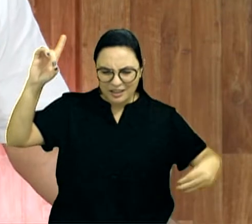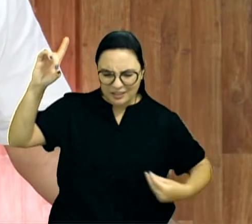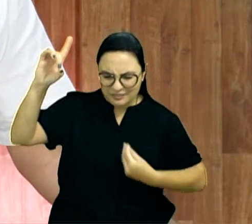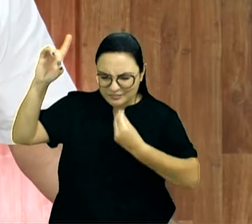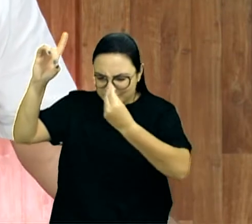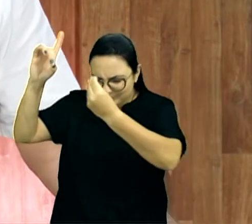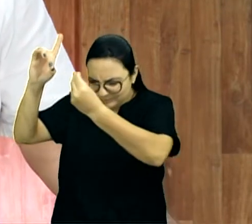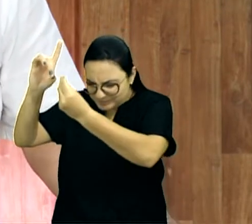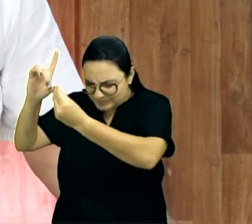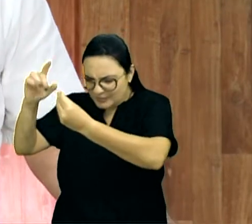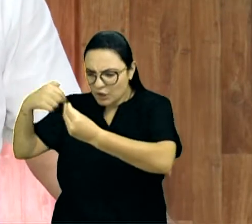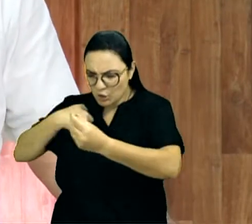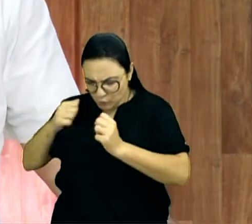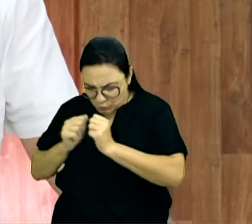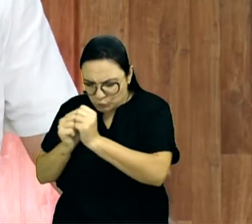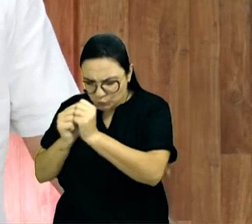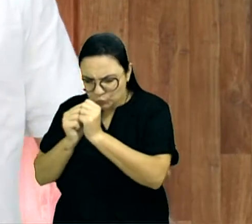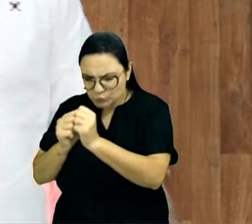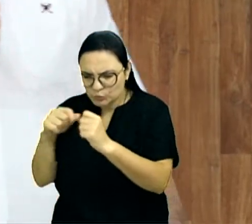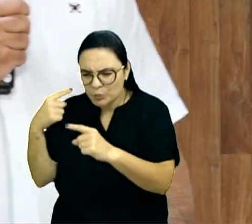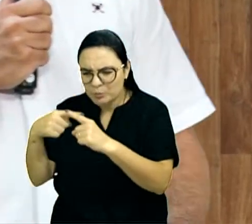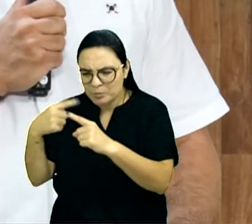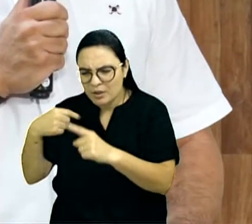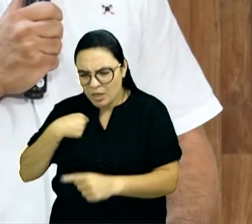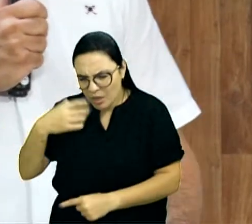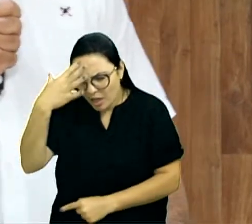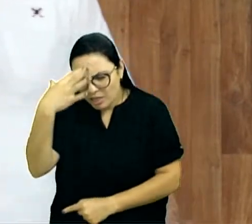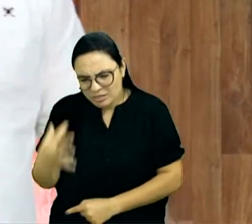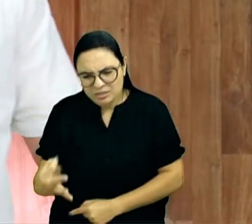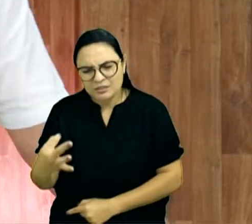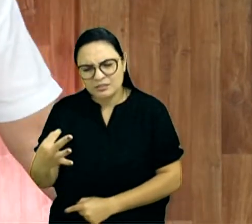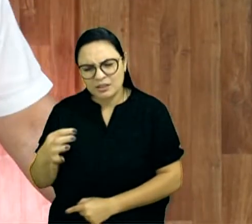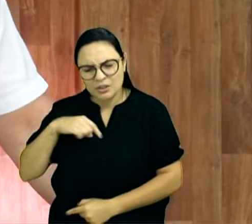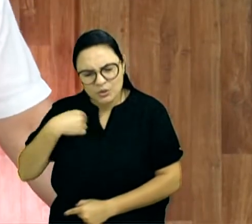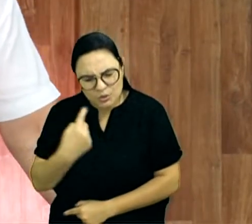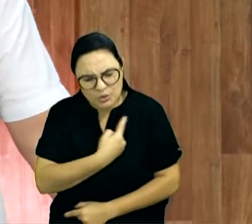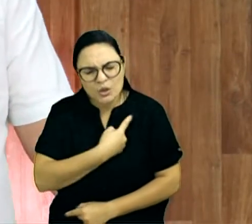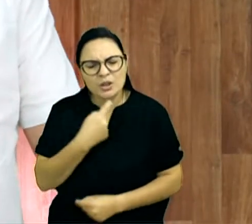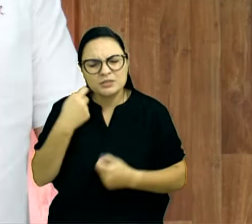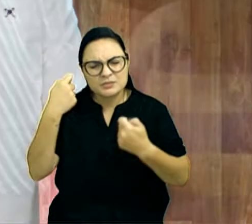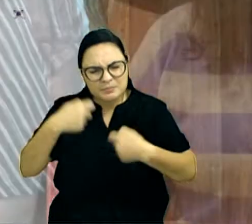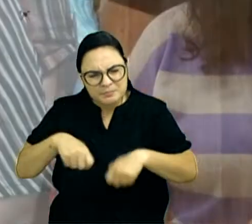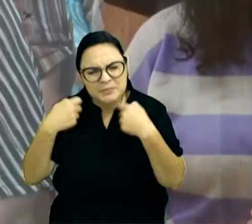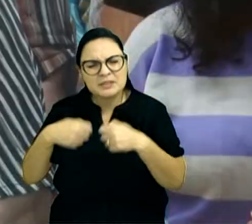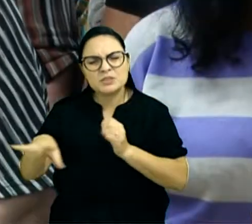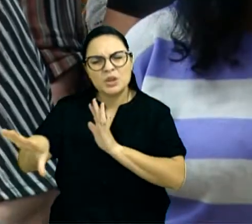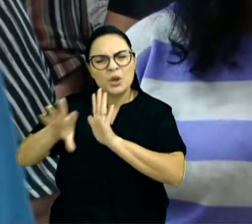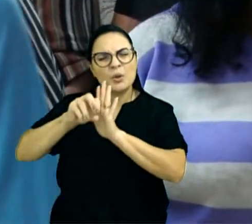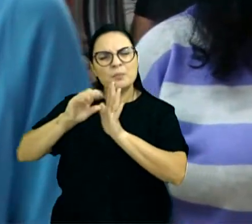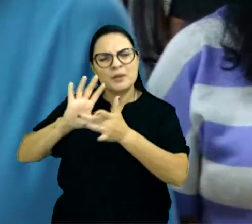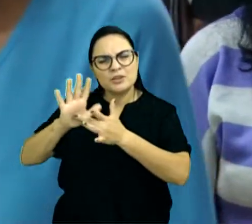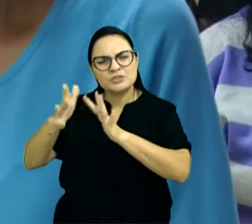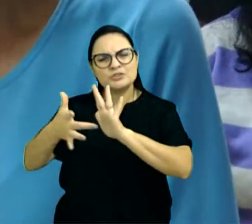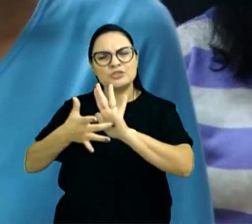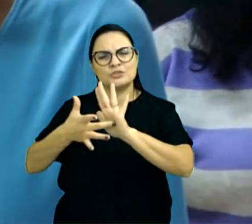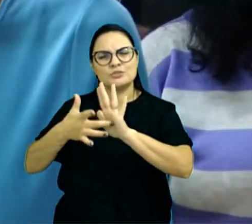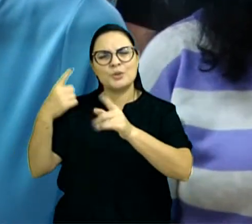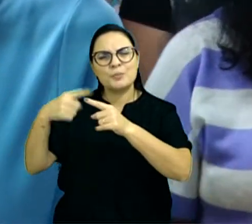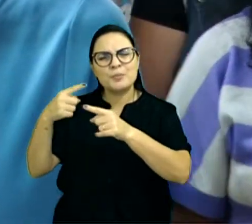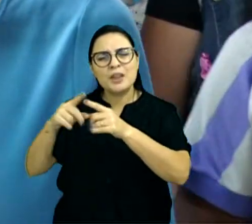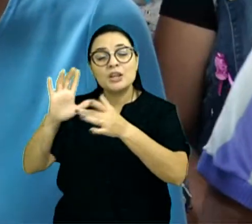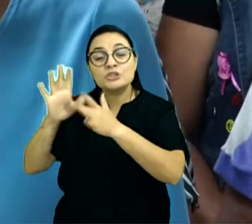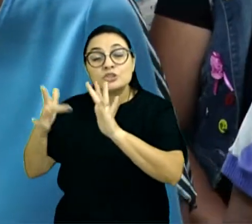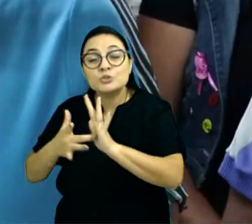esses amados, porque eu entendo, que nós precisamos, ser imitadores, de Jesus, imitadores, do mestre,